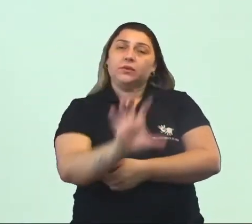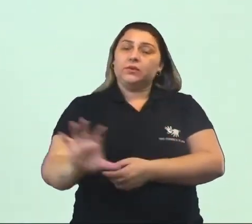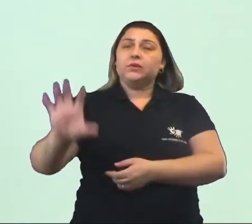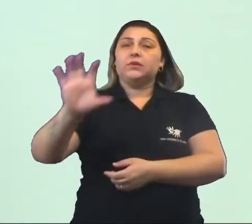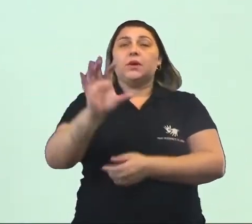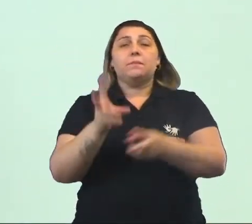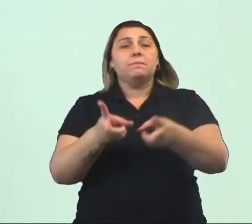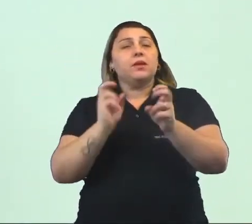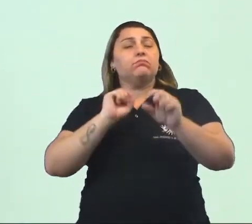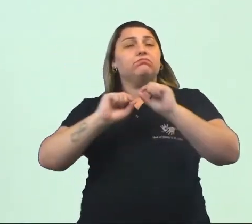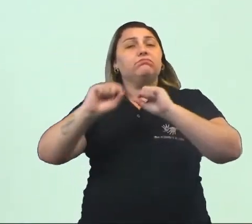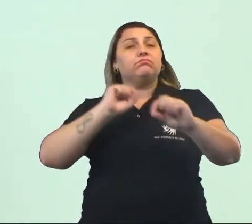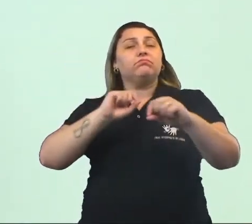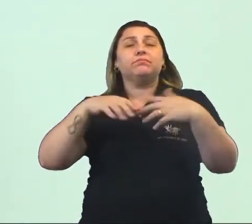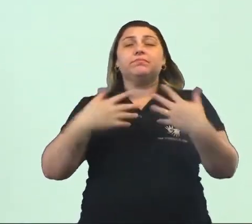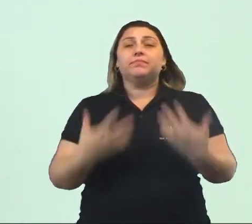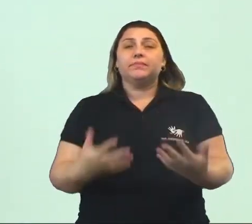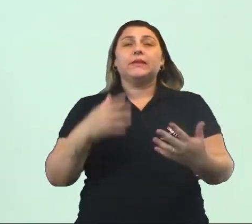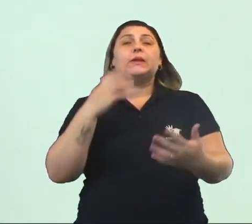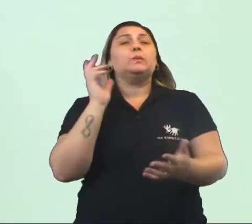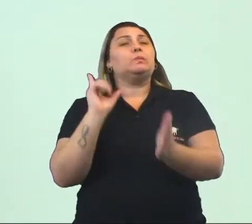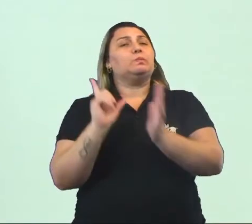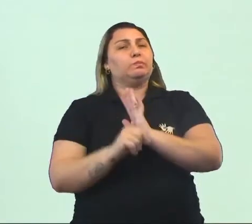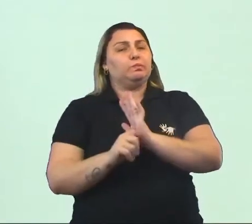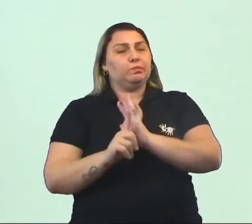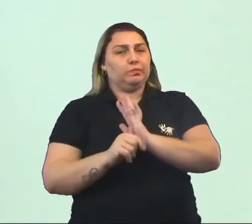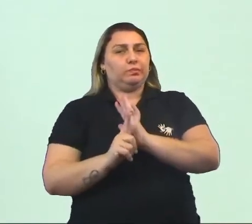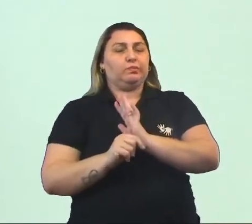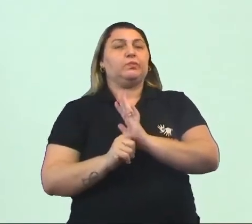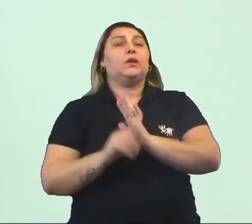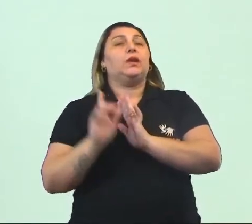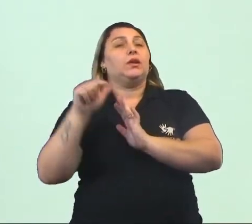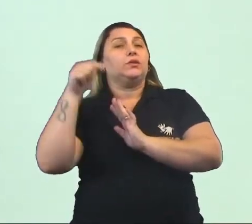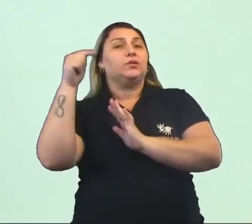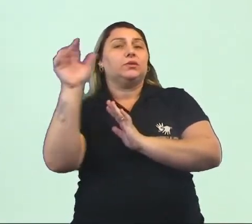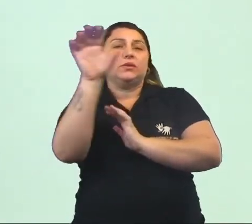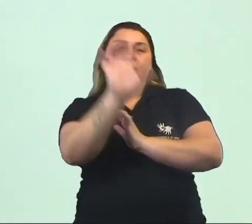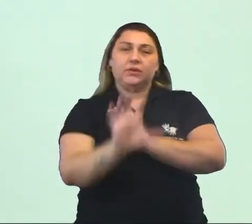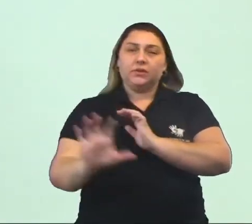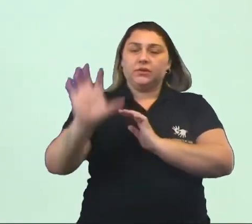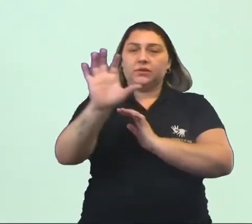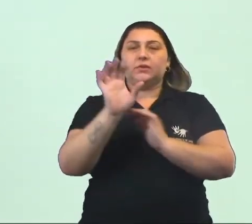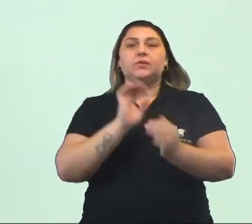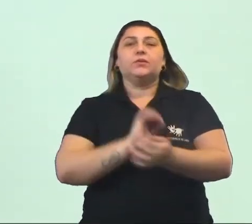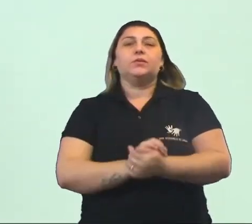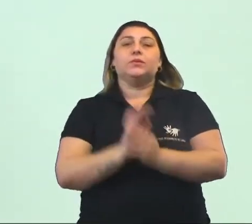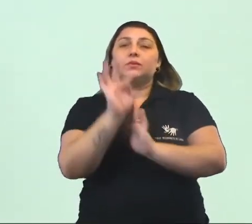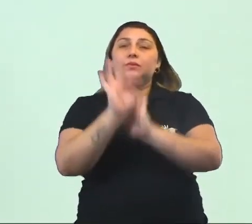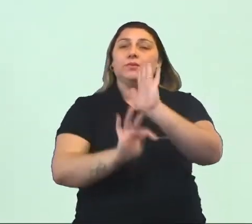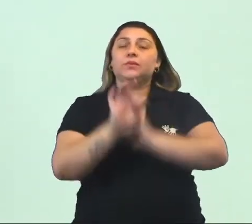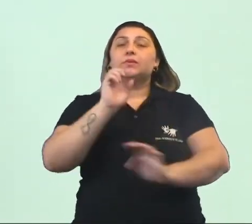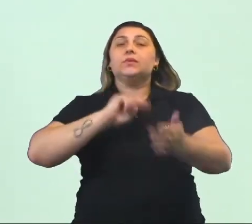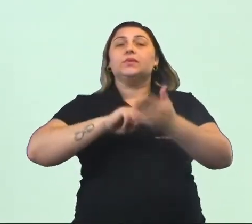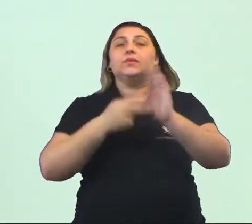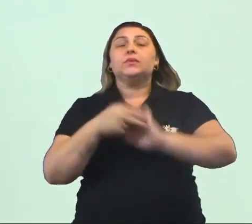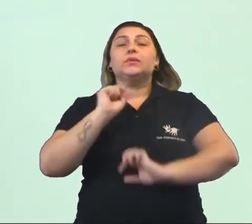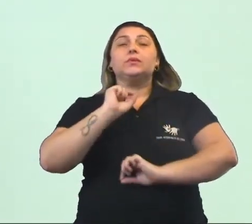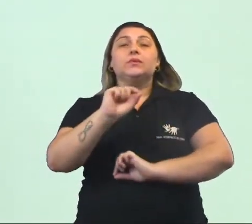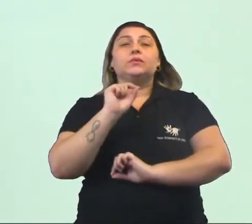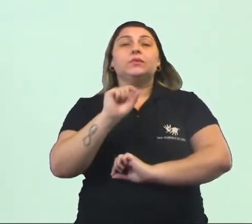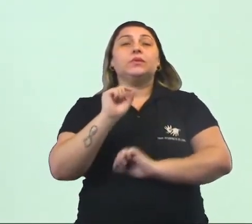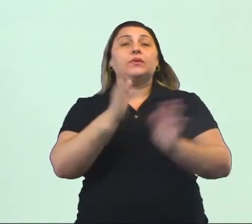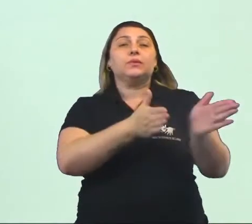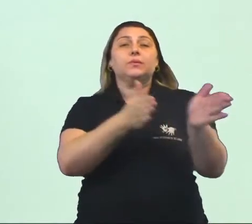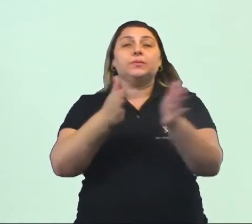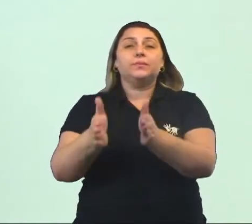percebemos que elas estão atrasadas em relação às demais. E aí, o que esse texto quer dizer que, nesse